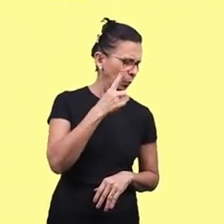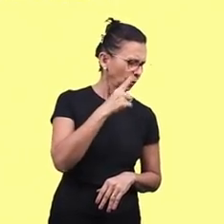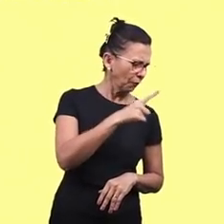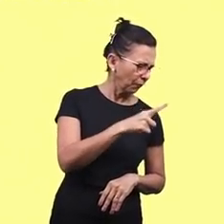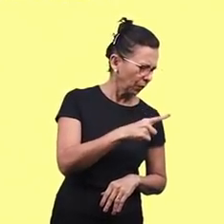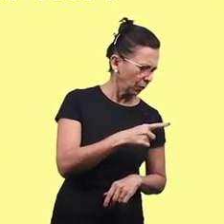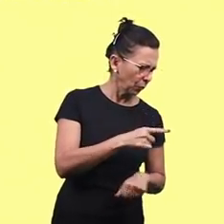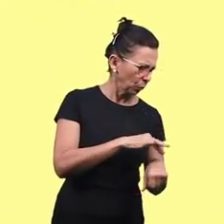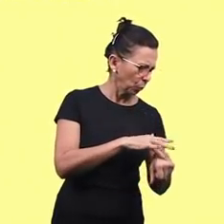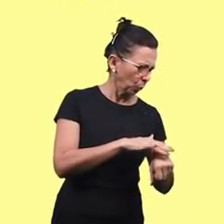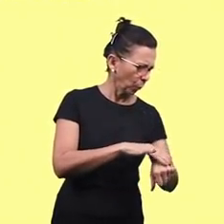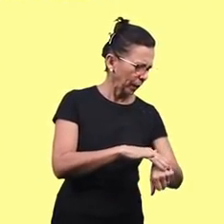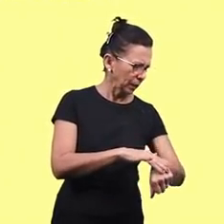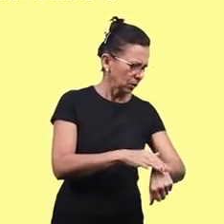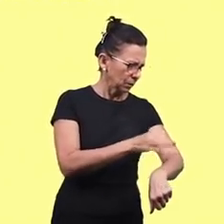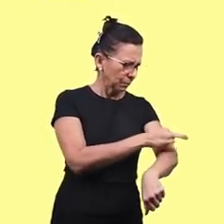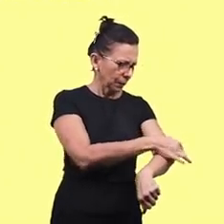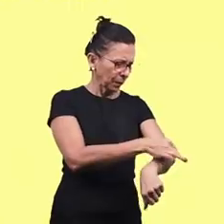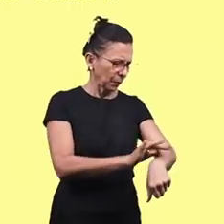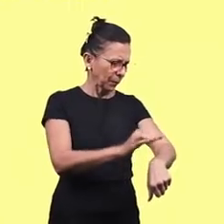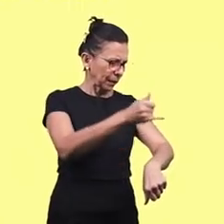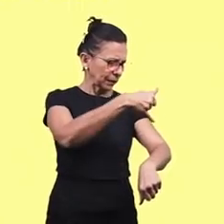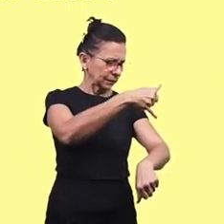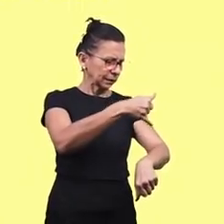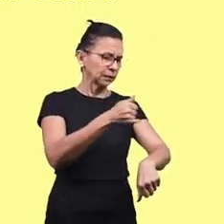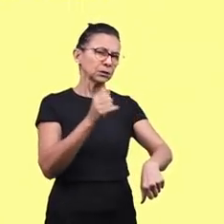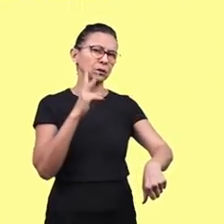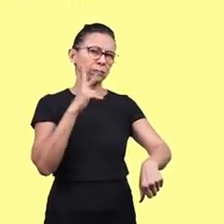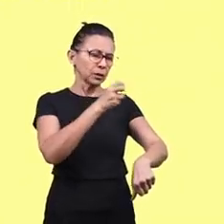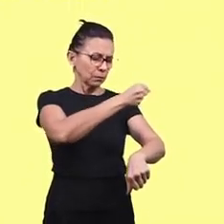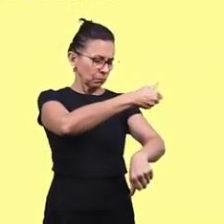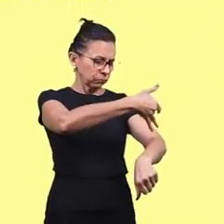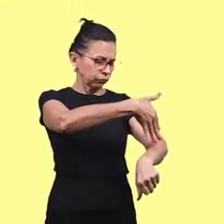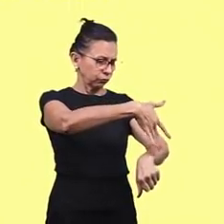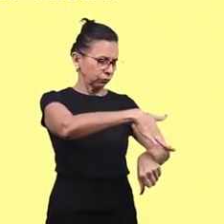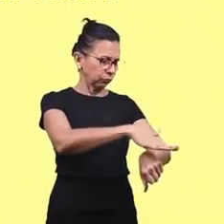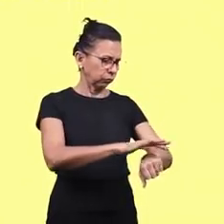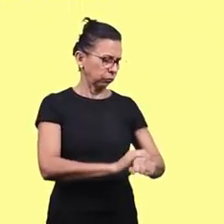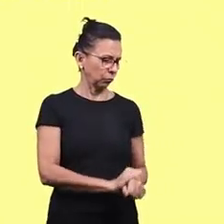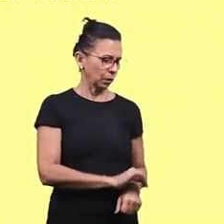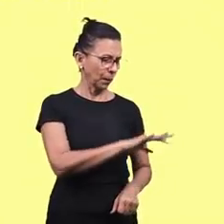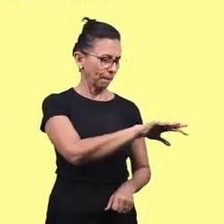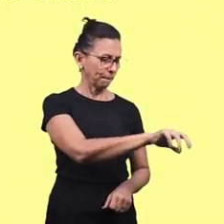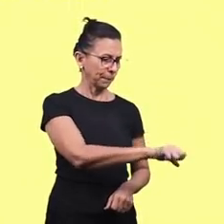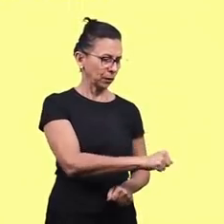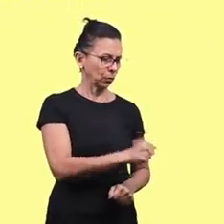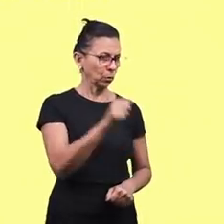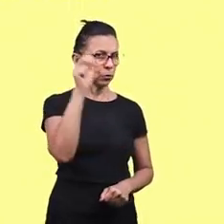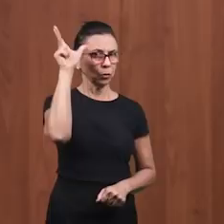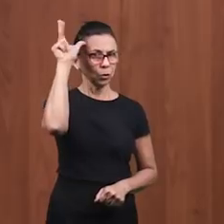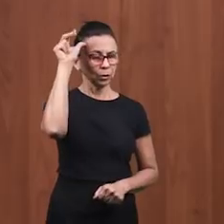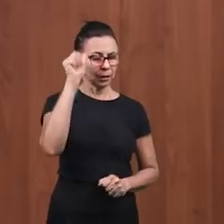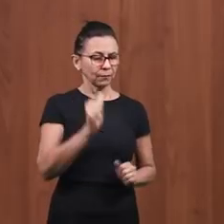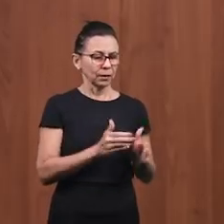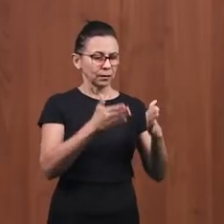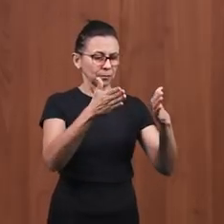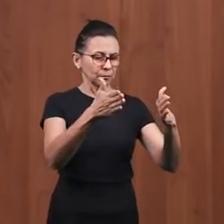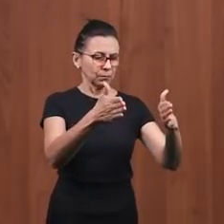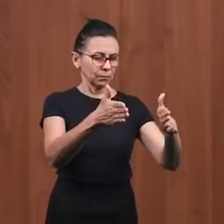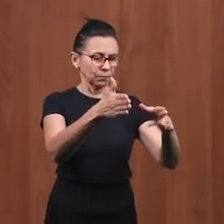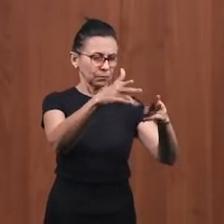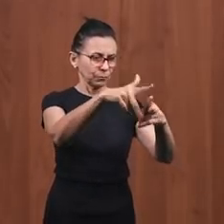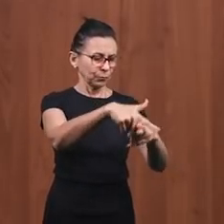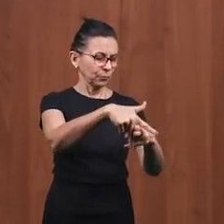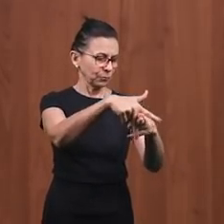e pondo-o sobre a sua cavalgadura, levou-o para uma estalagem e cuidou dele. O Senhor Jesus,